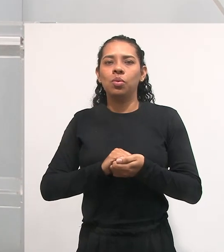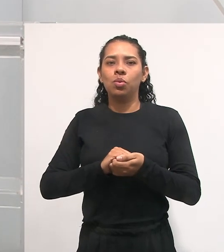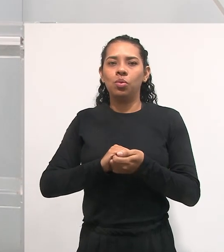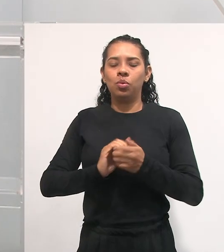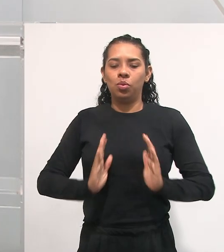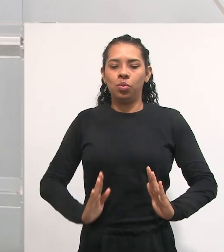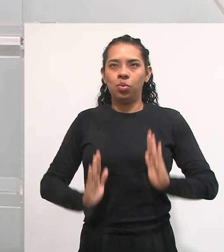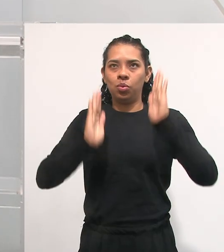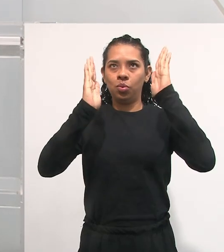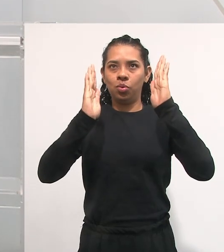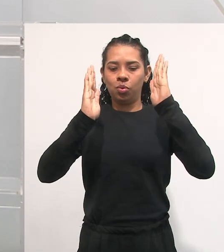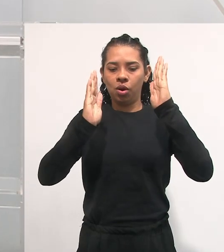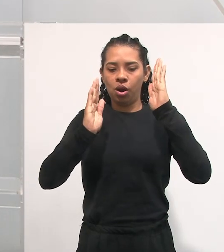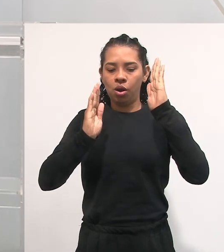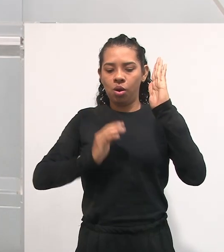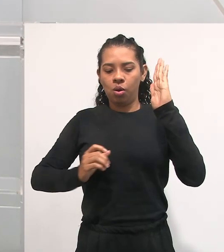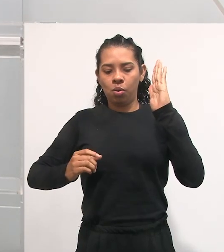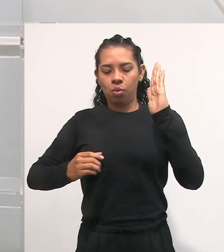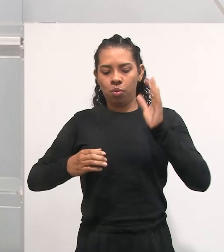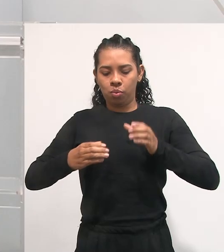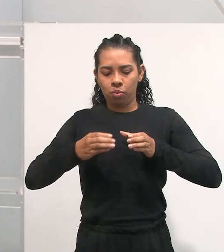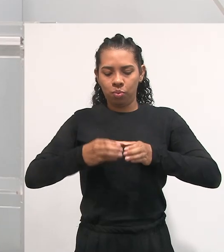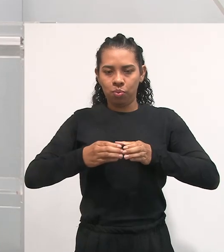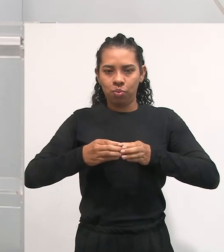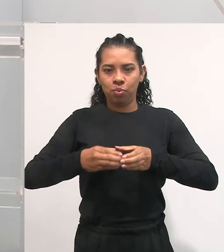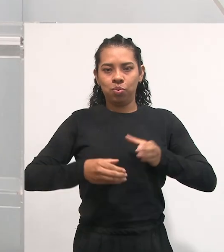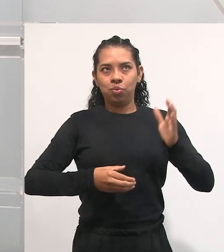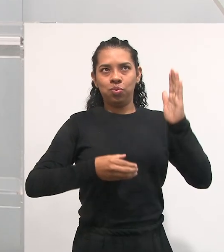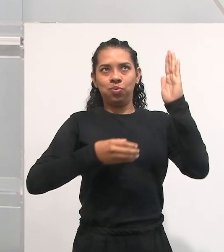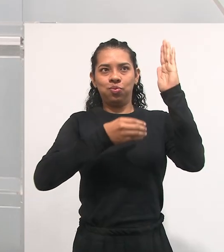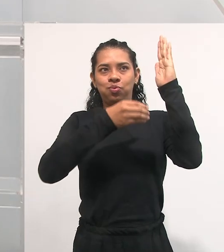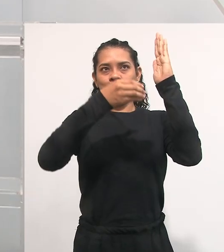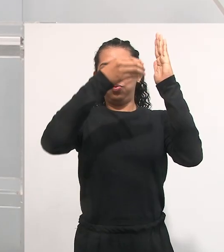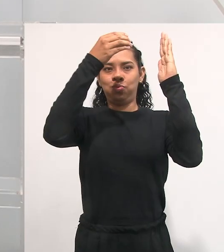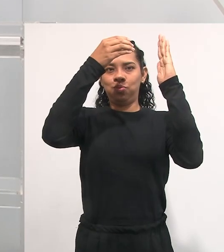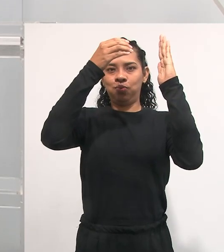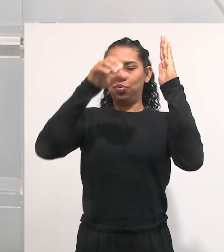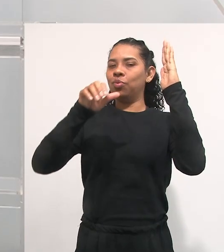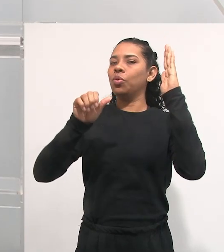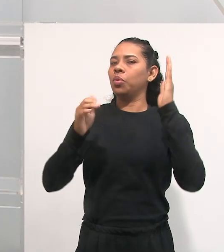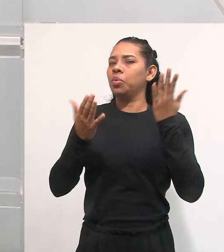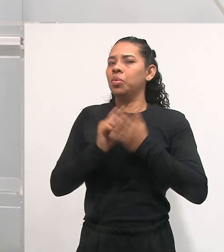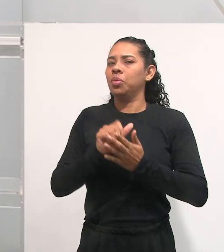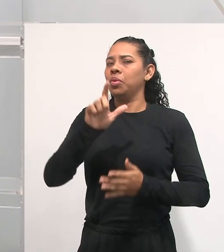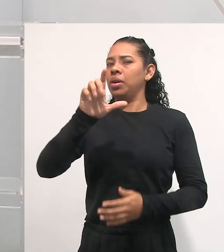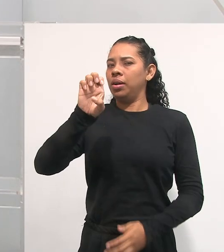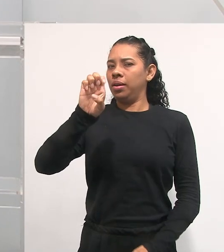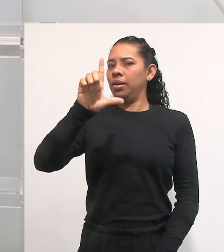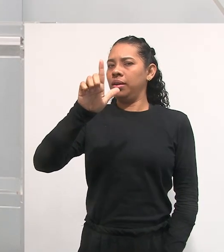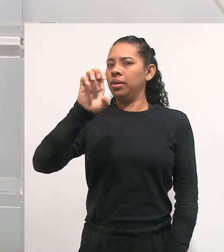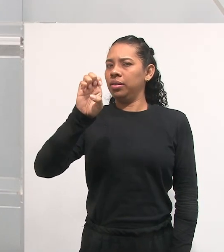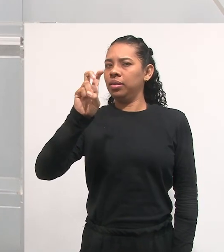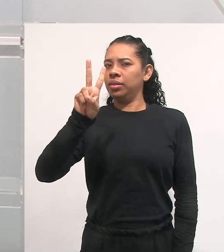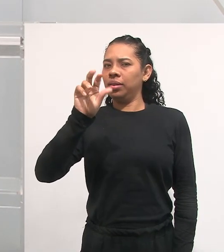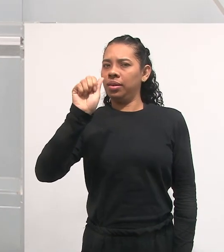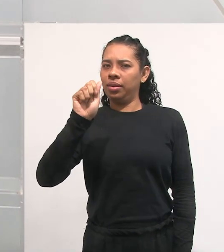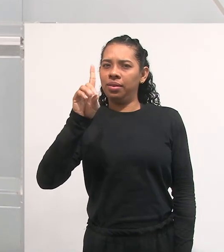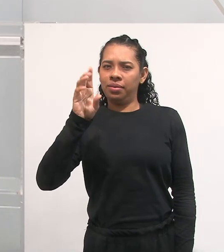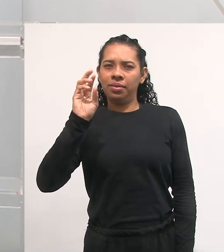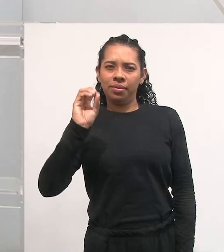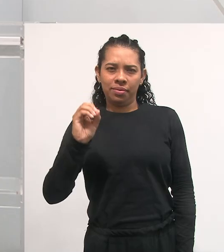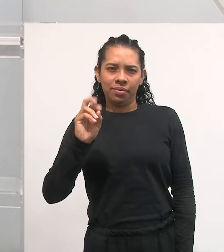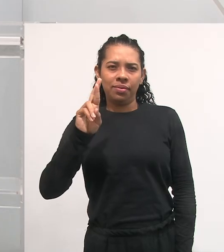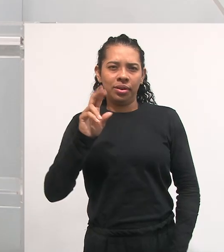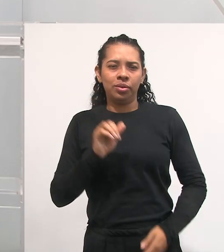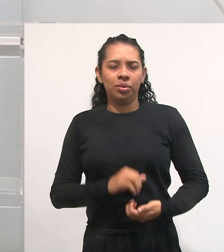aquário? Será que eu teria que colocar... Olha, eu acho que o elevador é uma boa estratégia, né? E para o pinguim? Será,